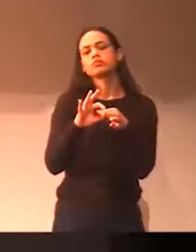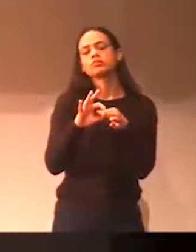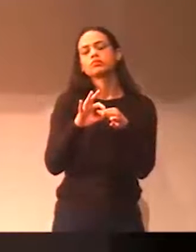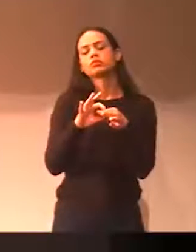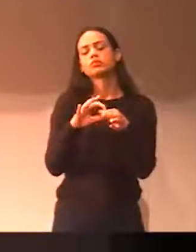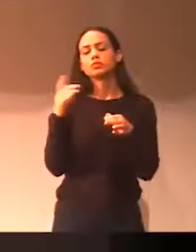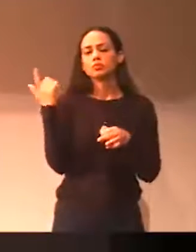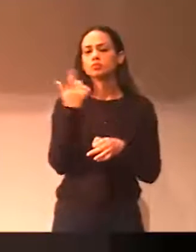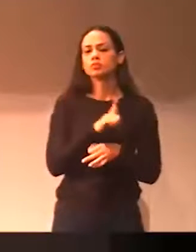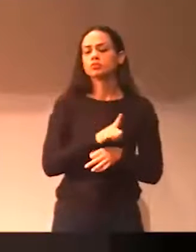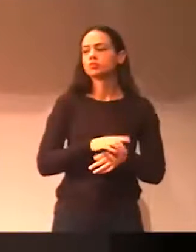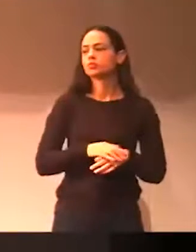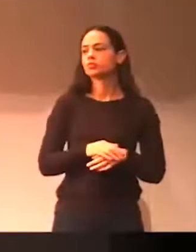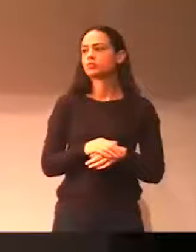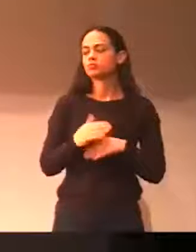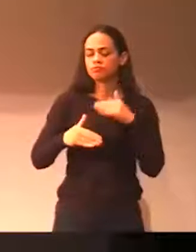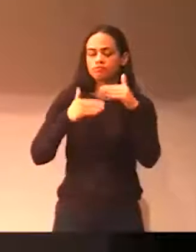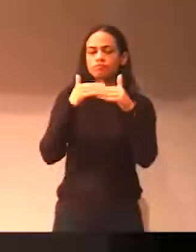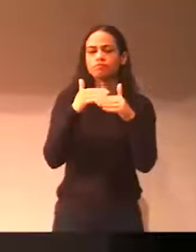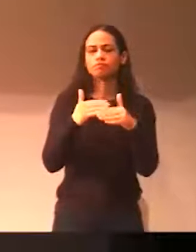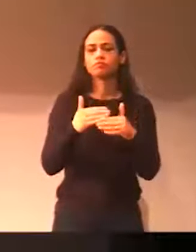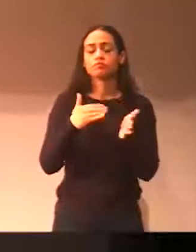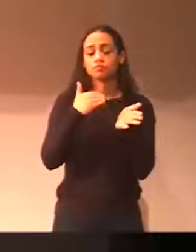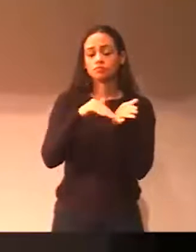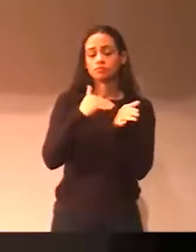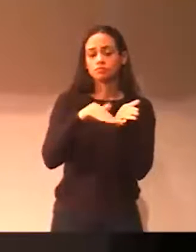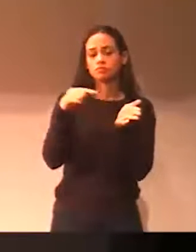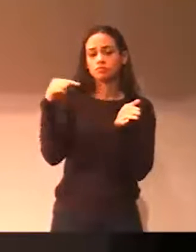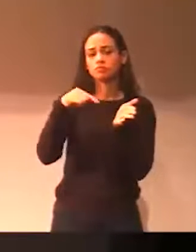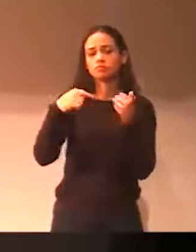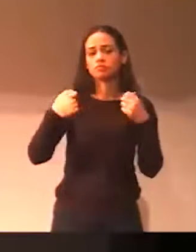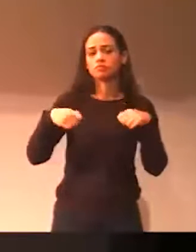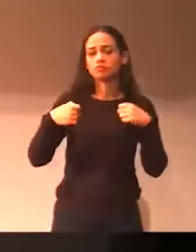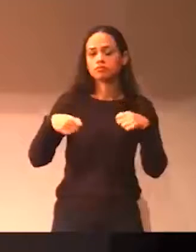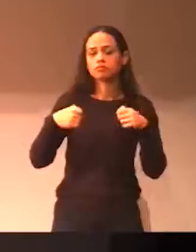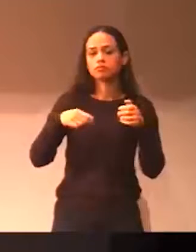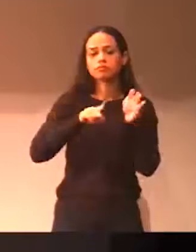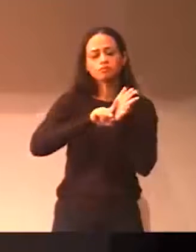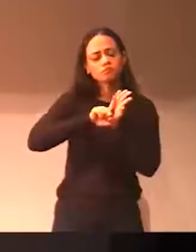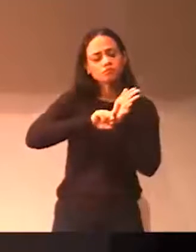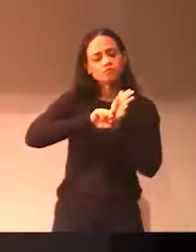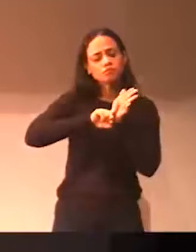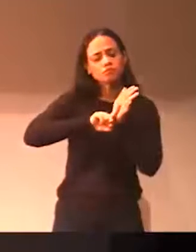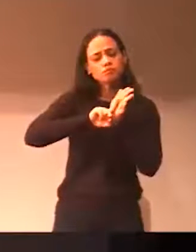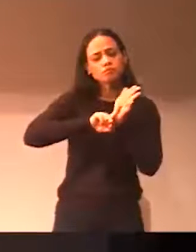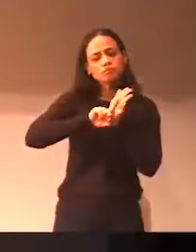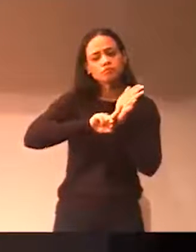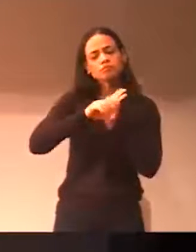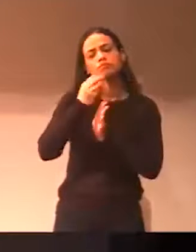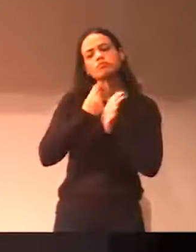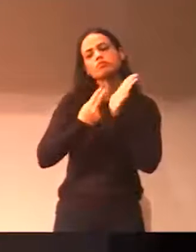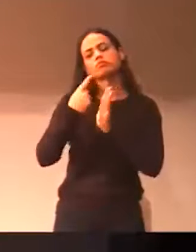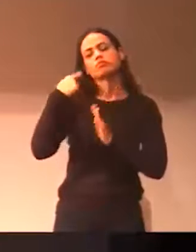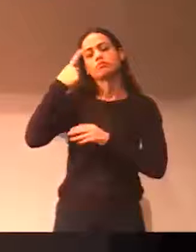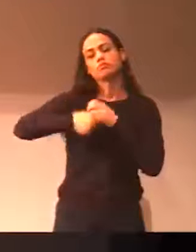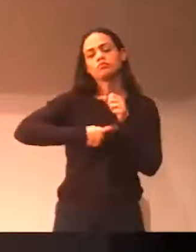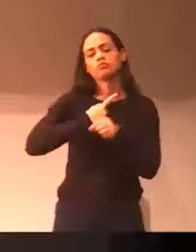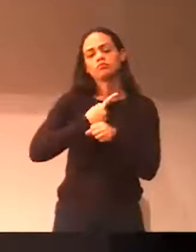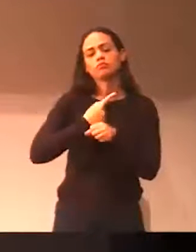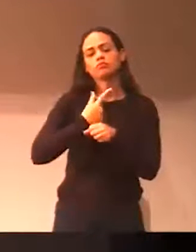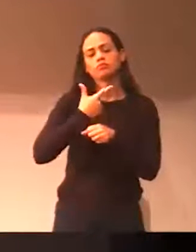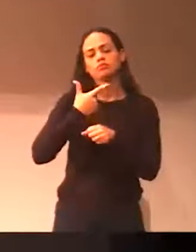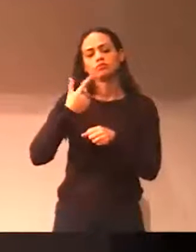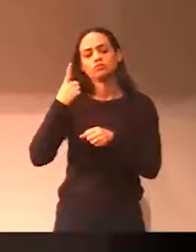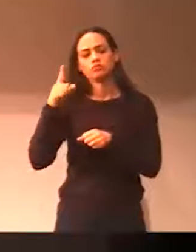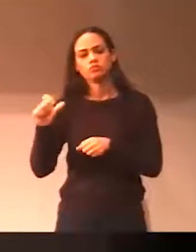a lição de casa de secretaria é de fato verificar qual é o planejamento para 2019, 2018 a gente já entende que já está orçado,